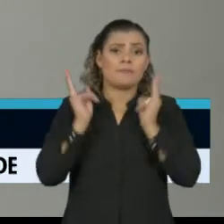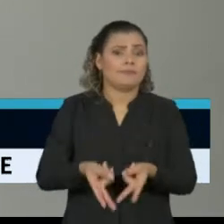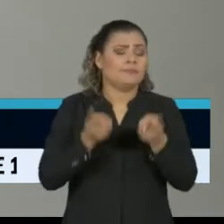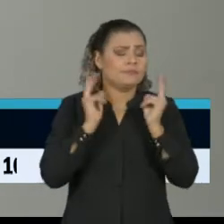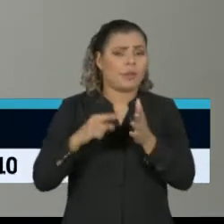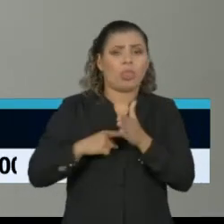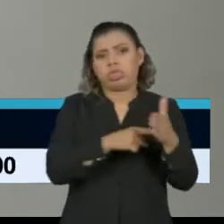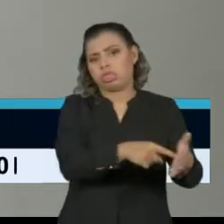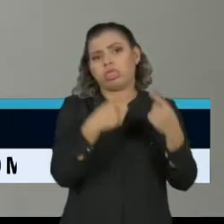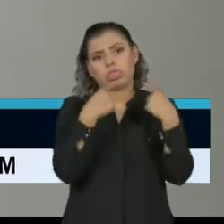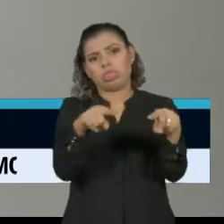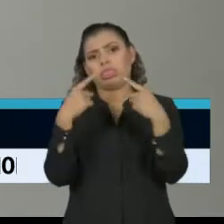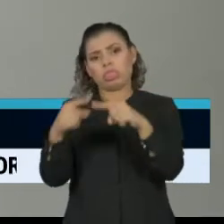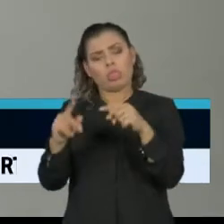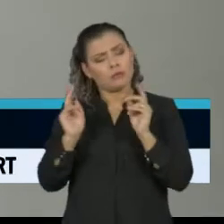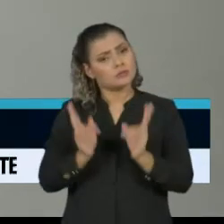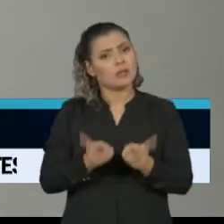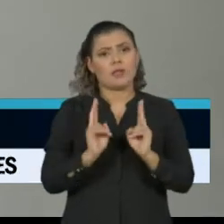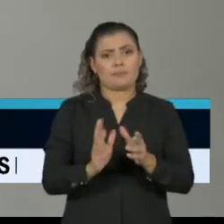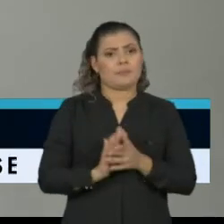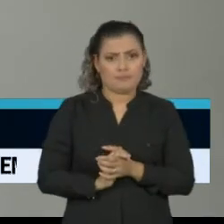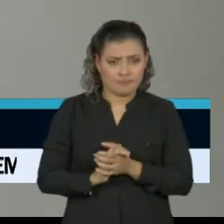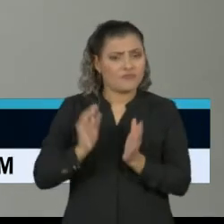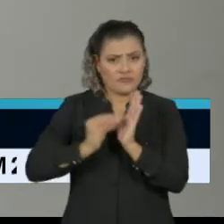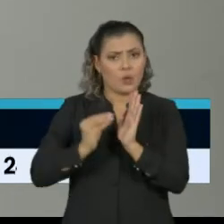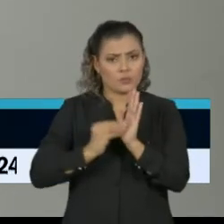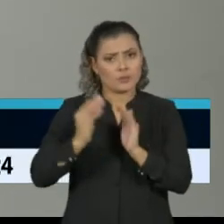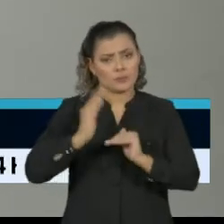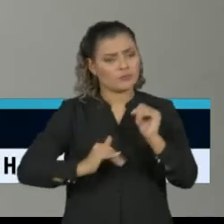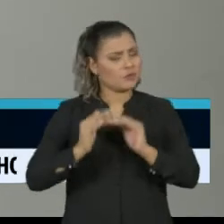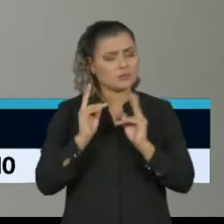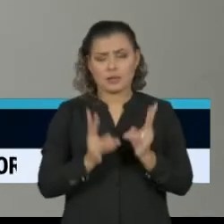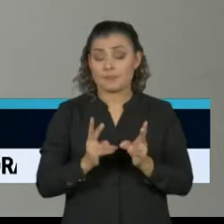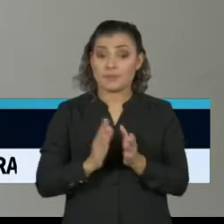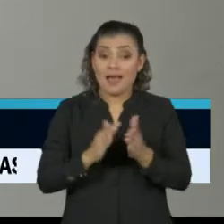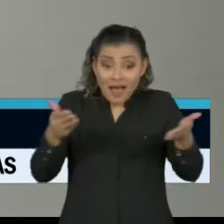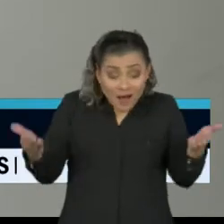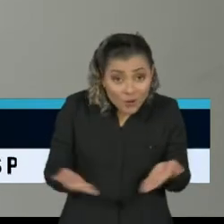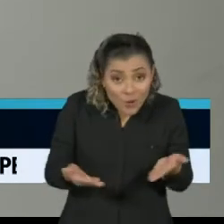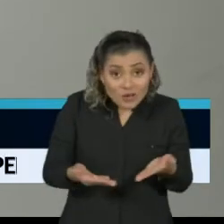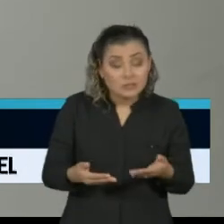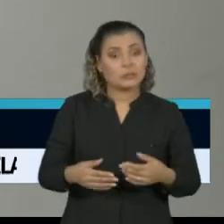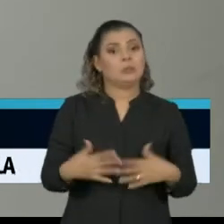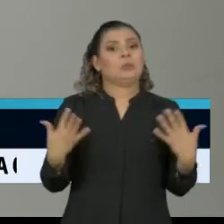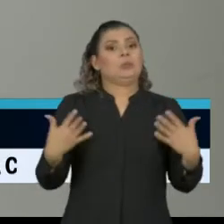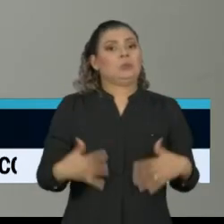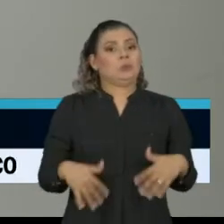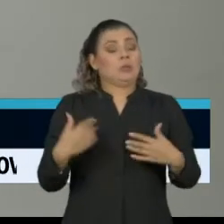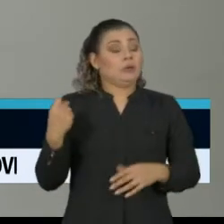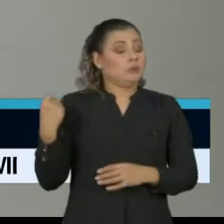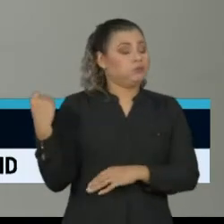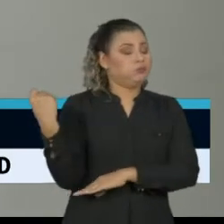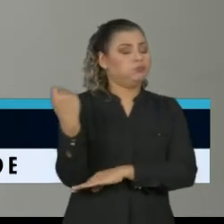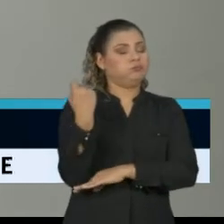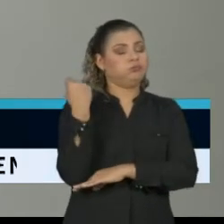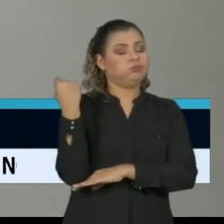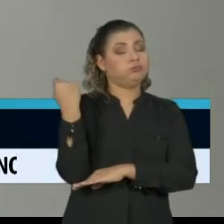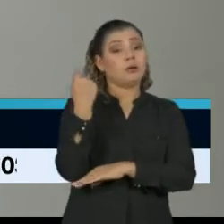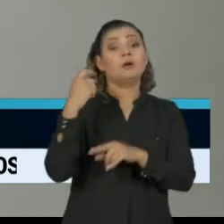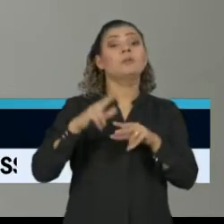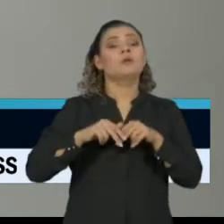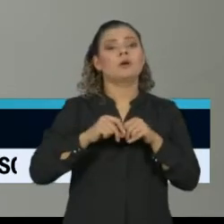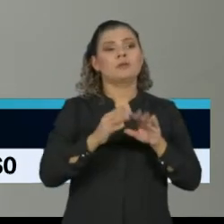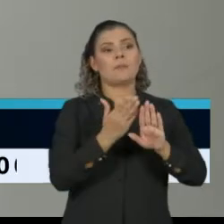denúncias entre os profissionais. E agora a situação tem se agravado por conta dos